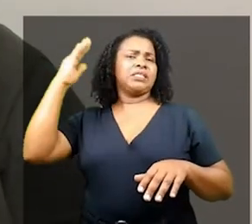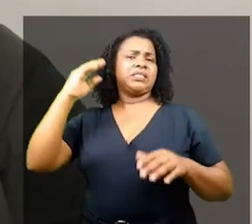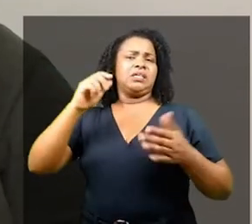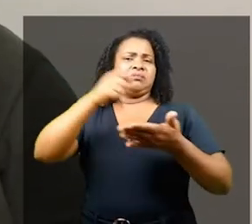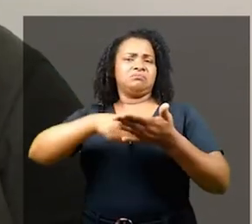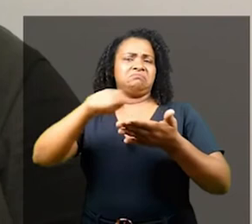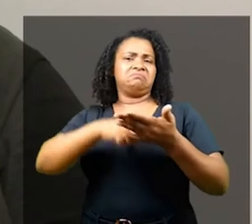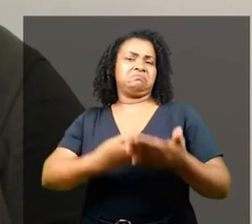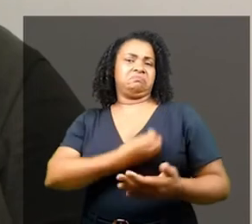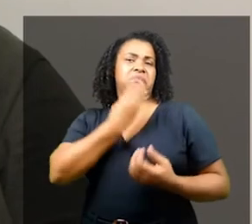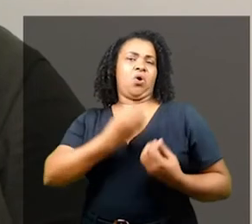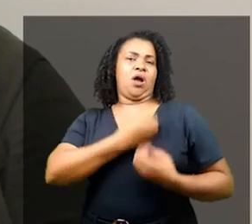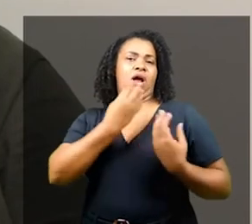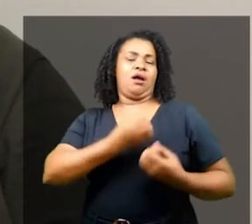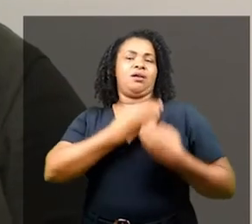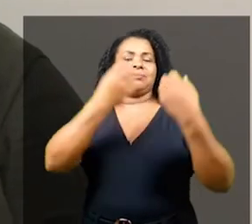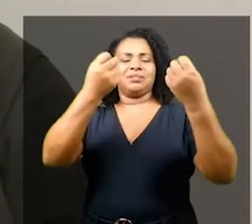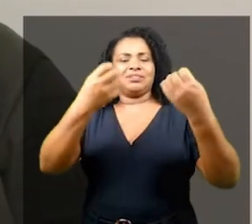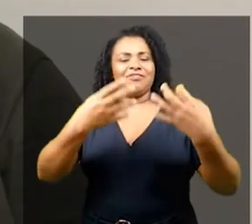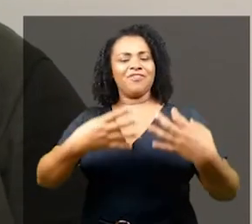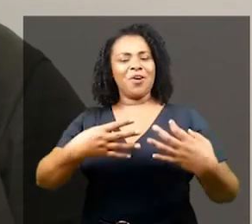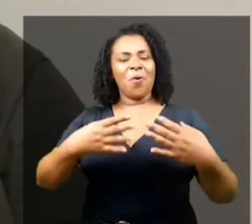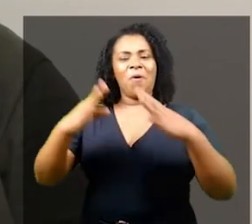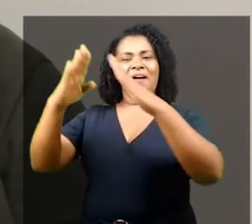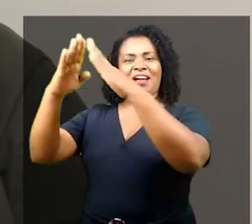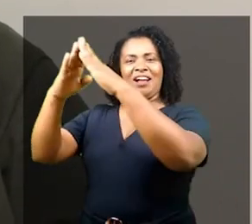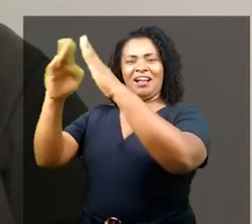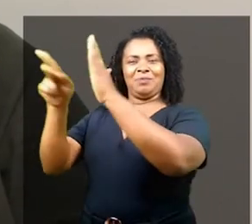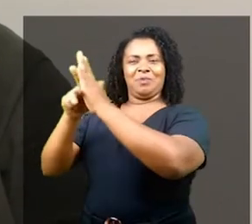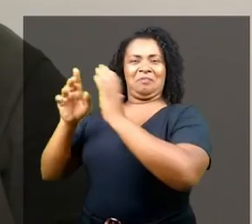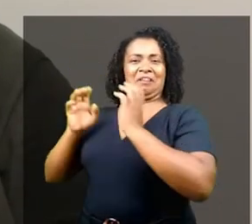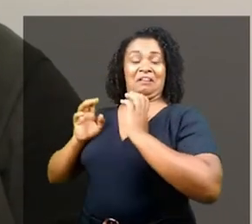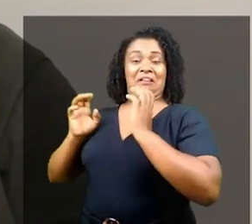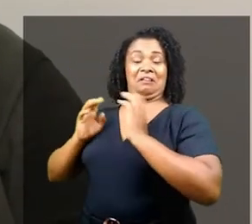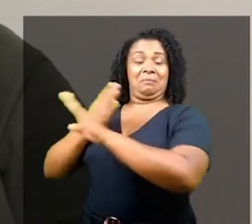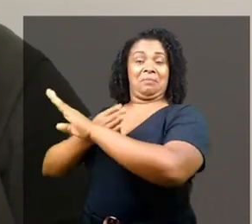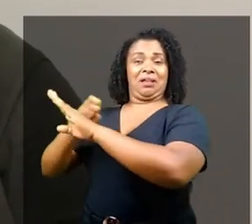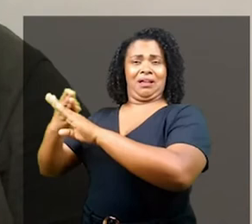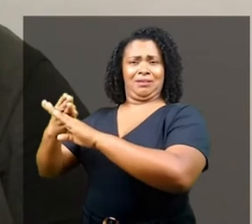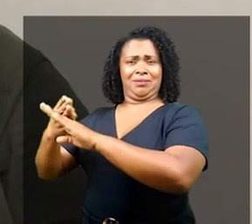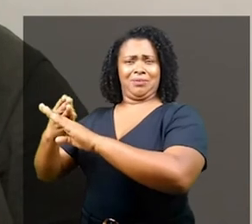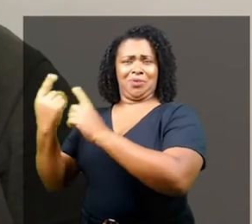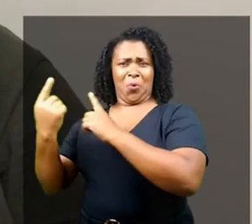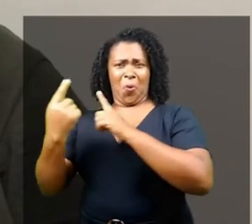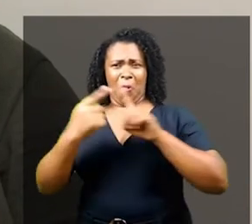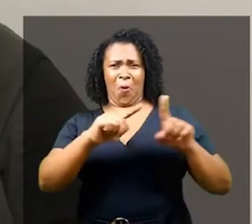ela, citando a poetisa Poli Preta. As armas do senhor não vão acabar com a casa grande.